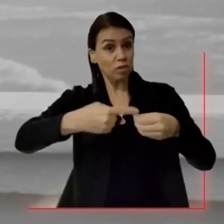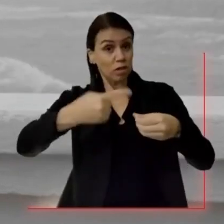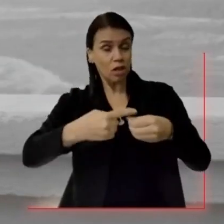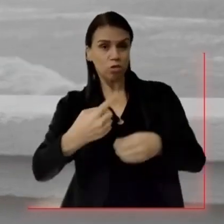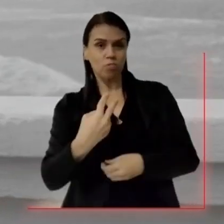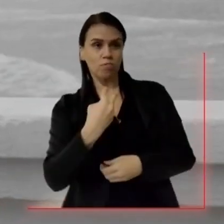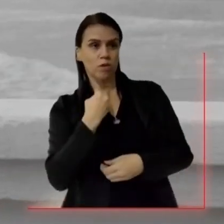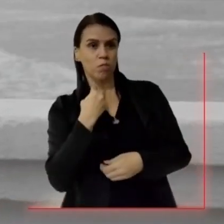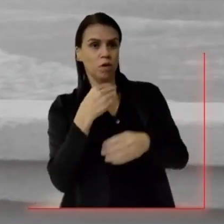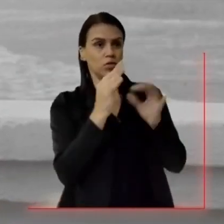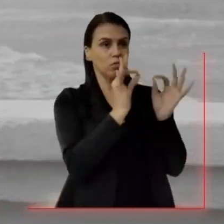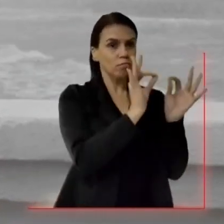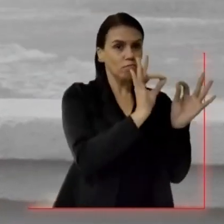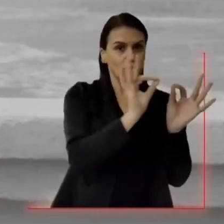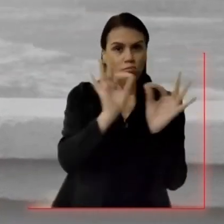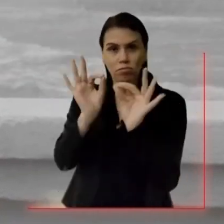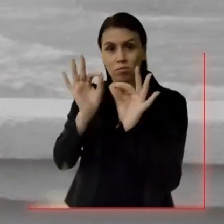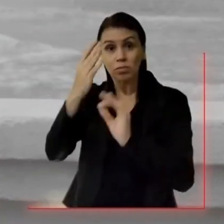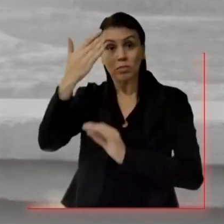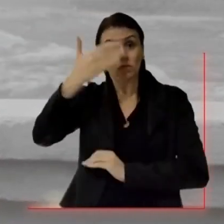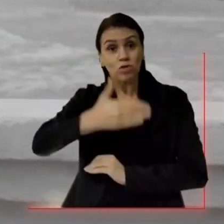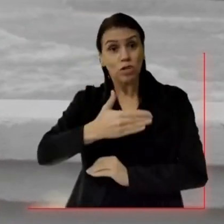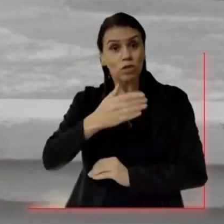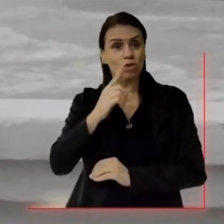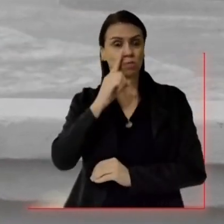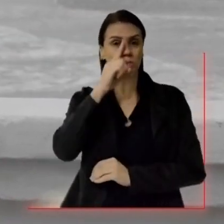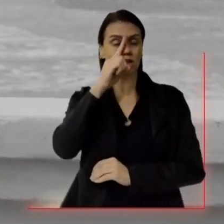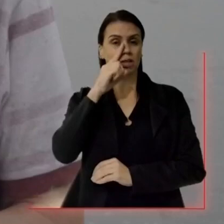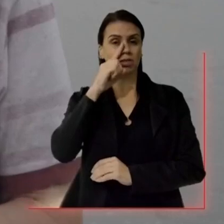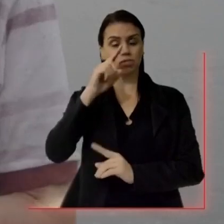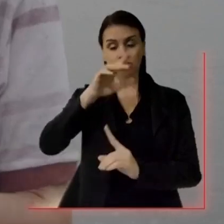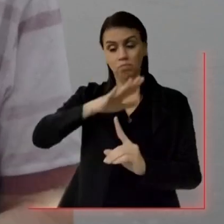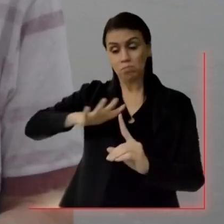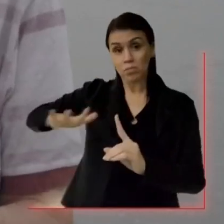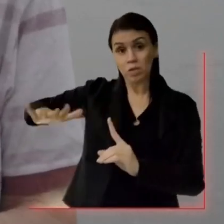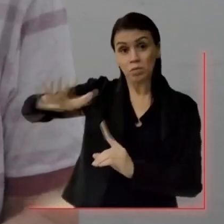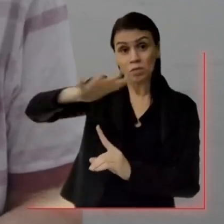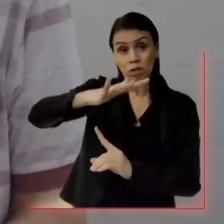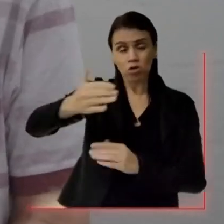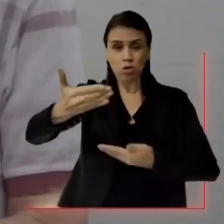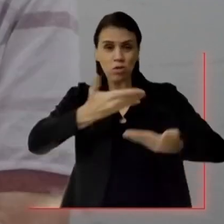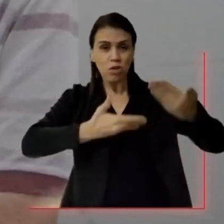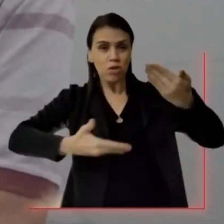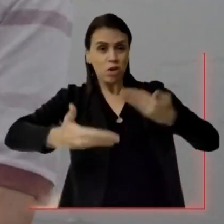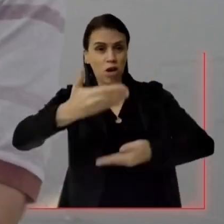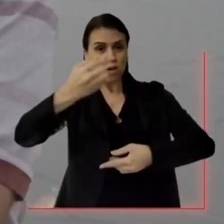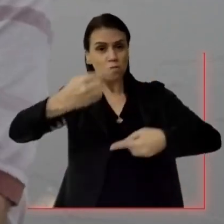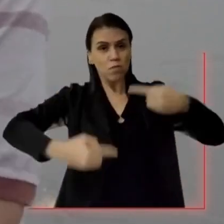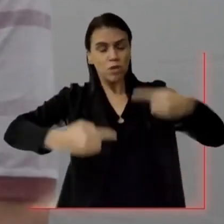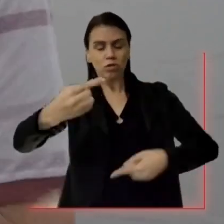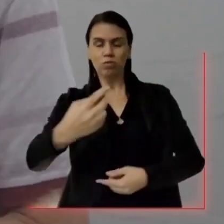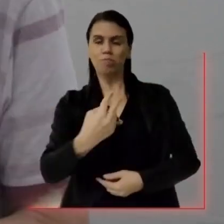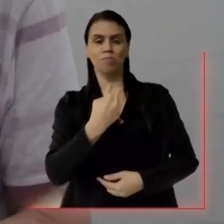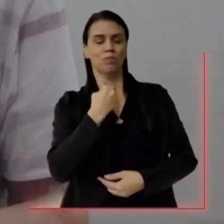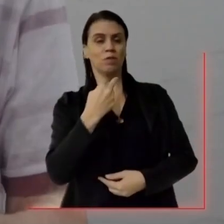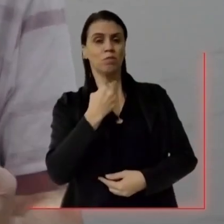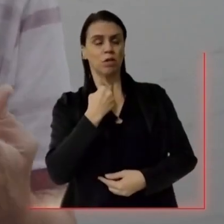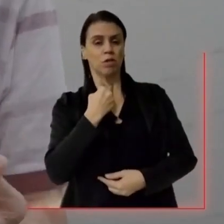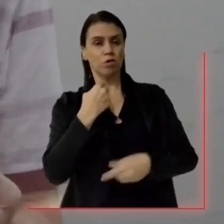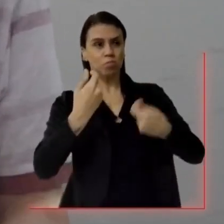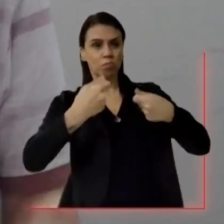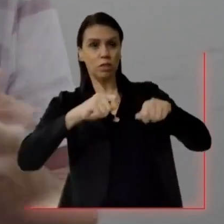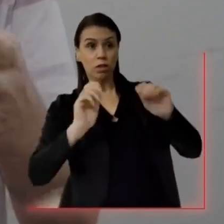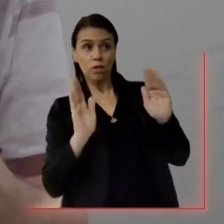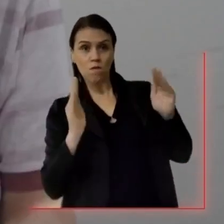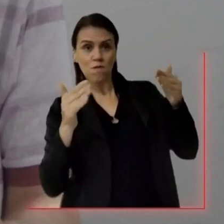A cidade não pode ser uma mera espectadora diante de tantos riscos. O meio ambiente não pode ser uma moeda de troca política. O meio